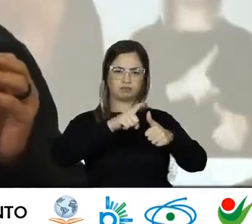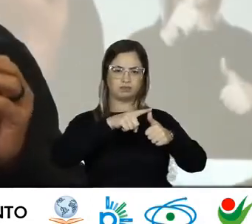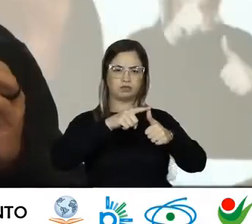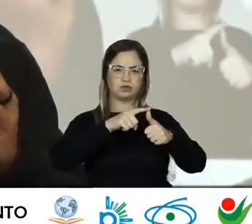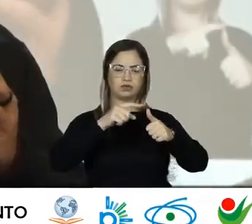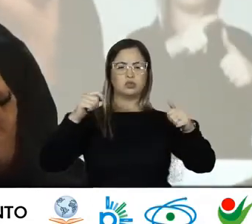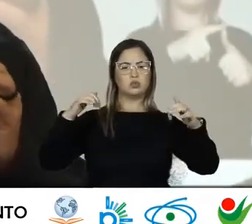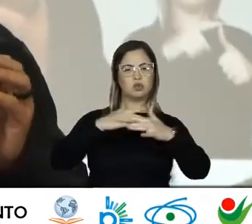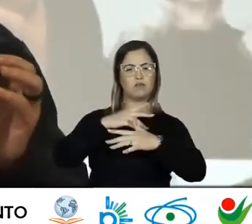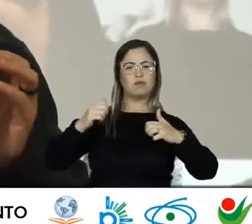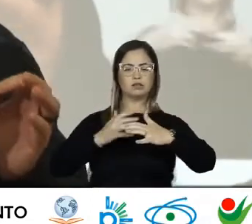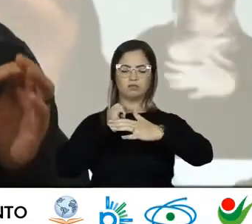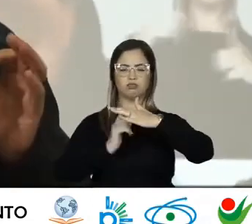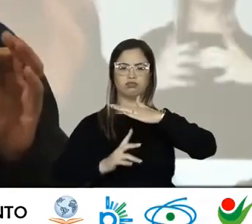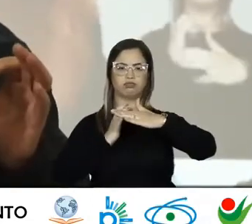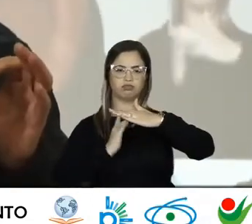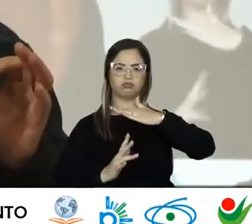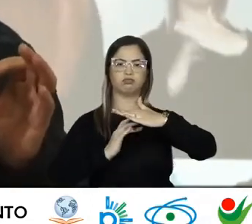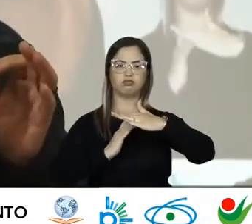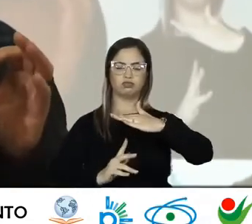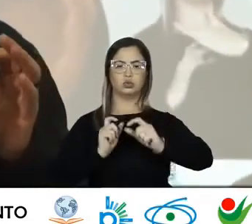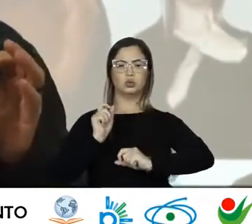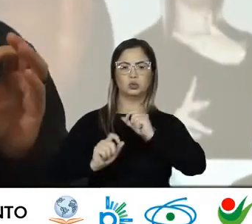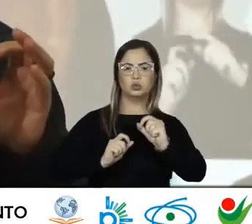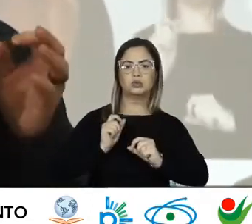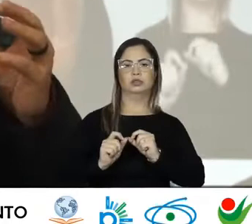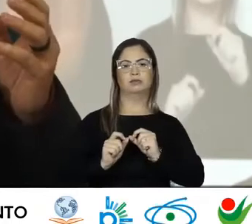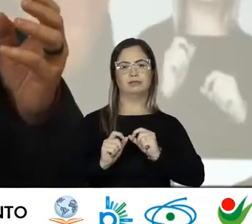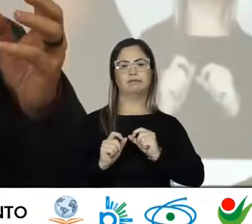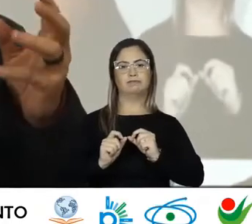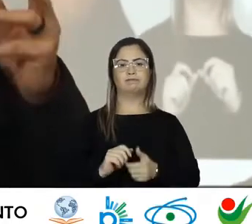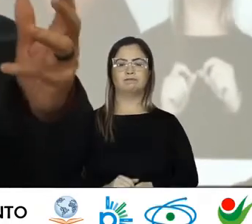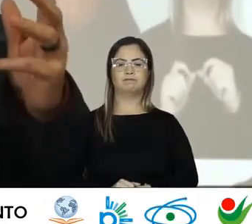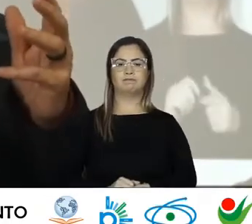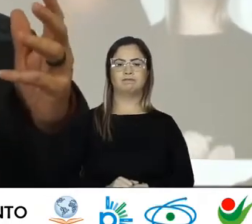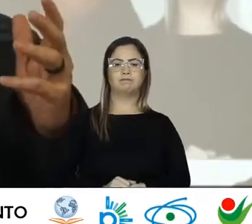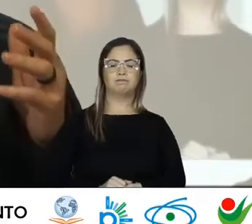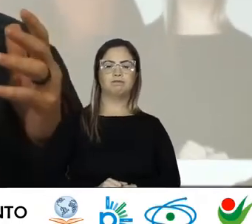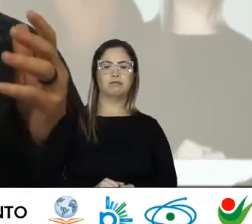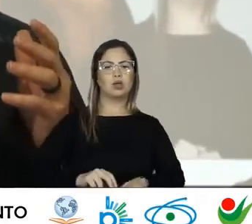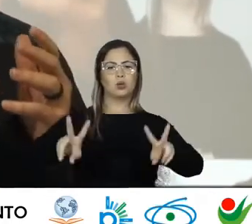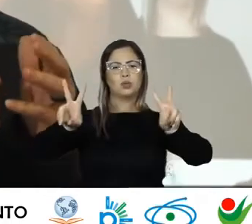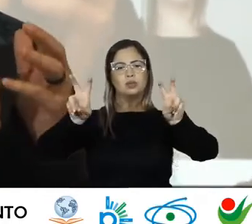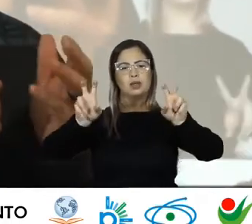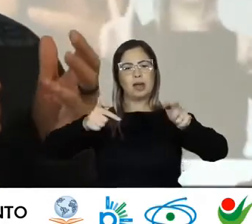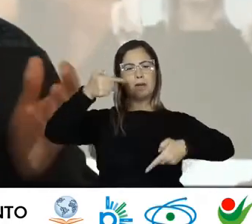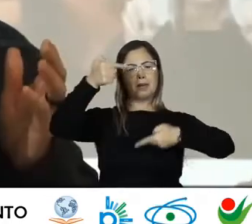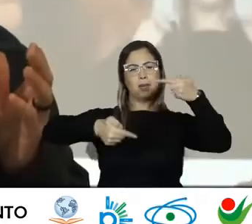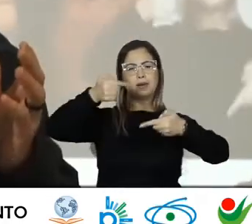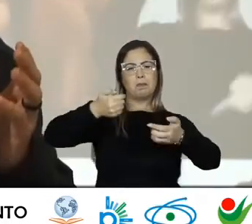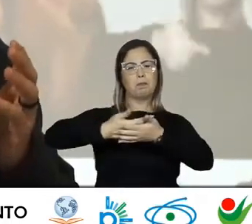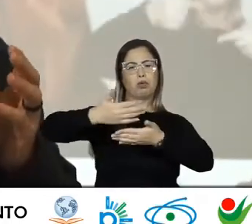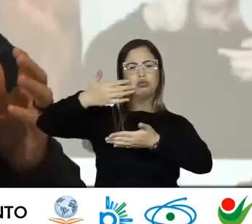Migratórios Eles põem Em questão Uma questão Um tema Que vem sendo Discutido Há muito